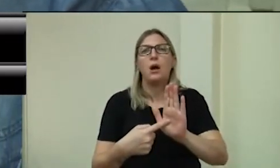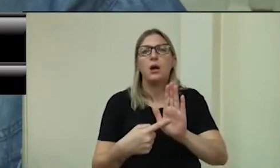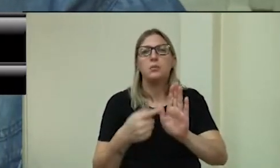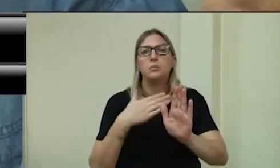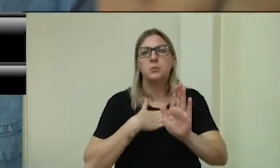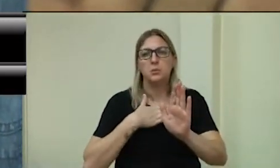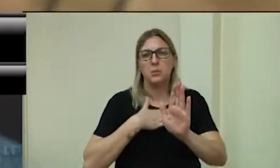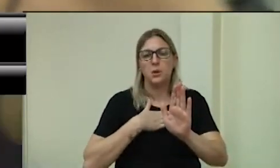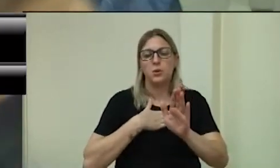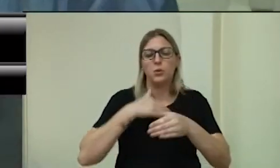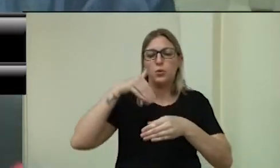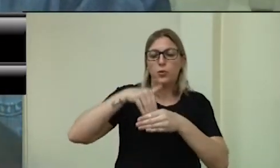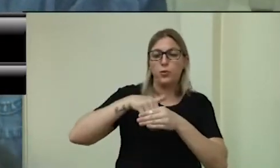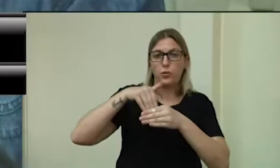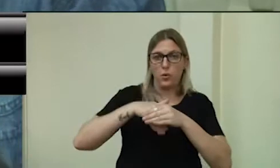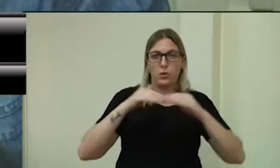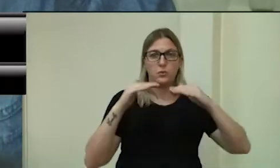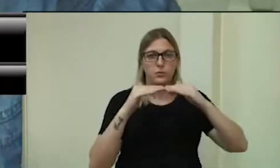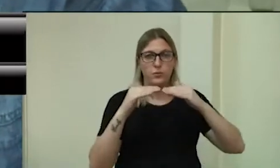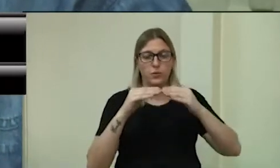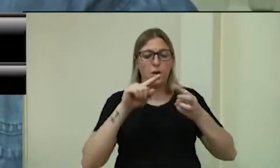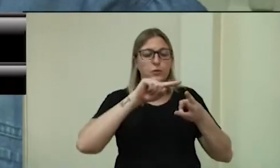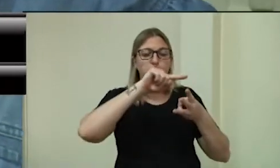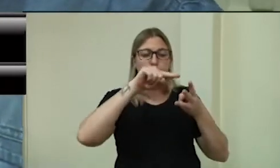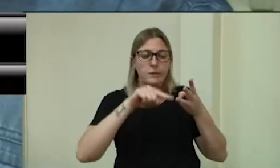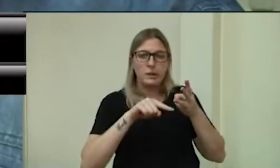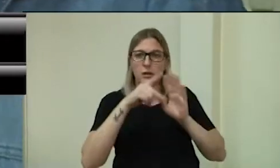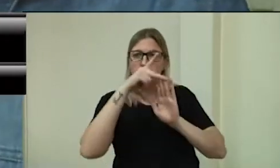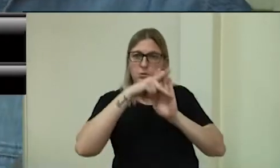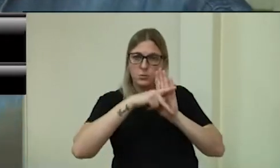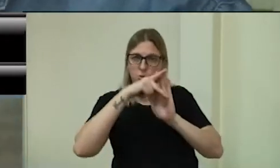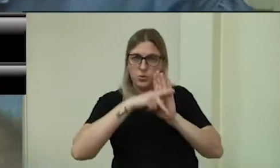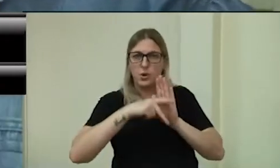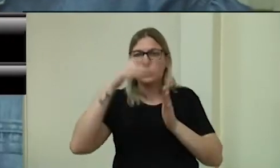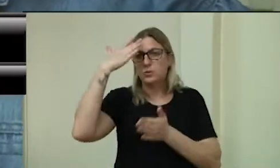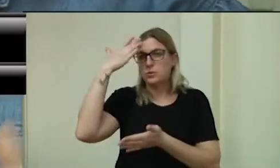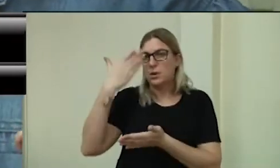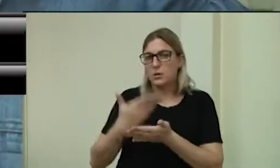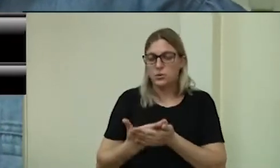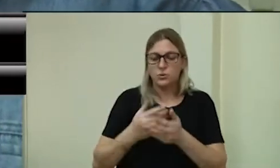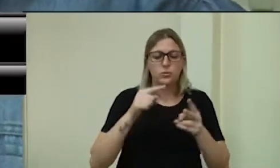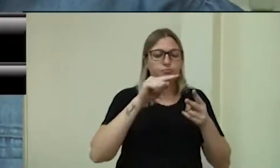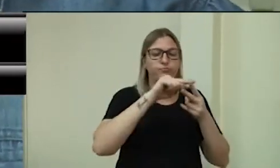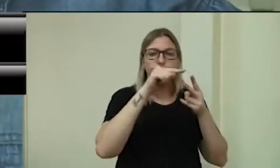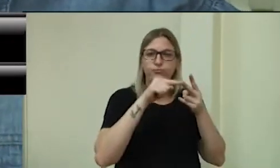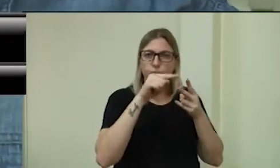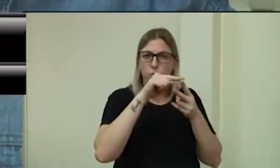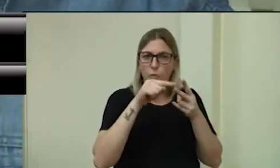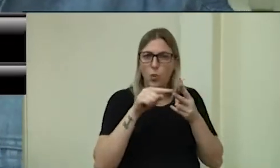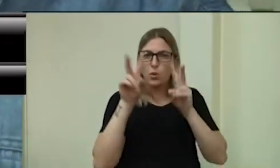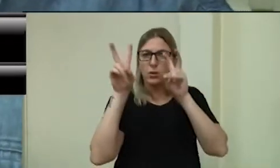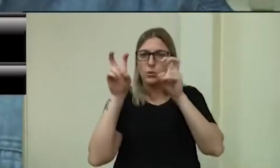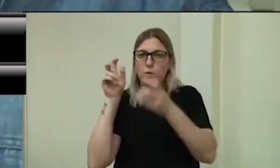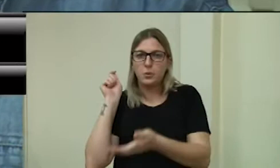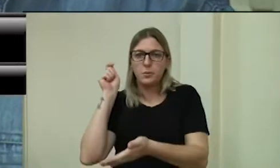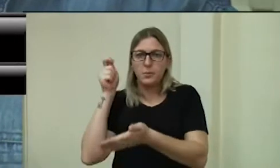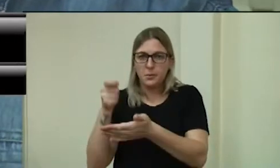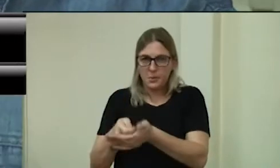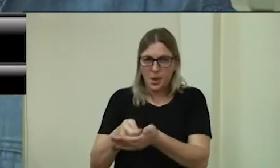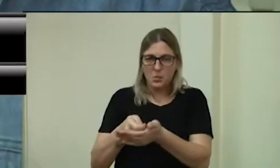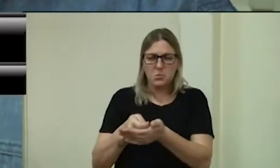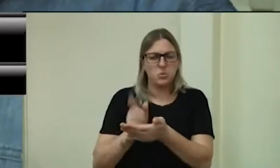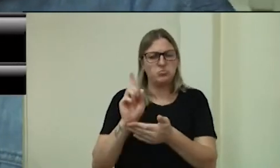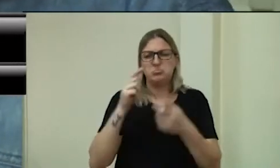o meu voto favorável aos três projetos, acredito que os dois referentes aos pagamentos, a gente nem tem muito o que se